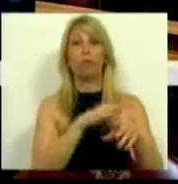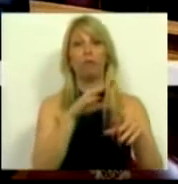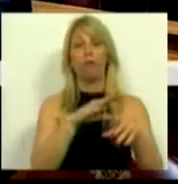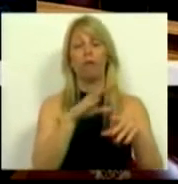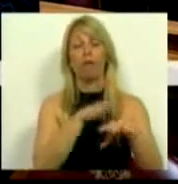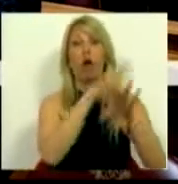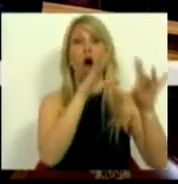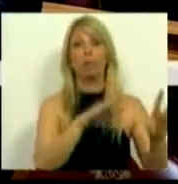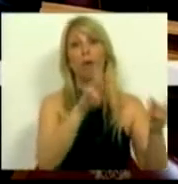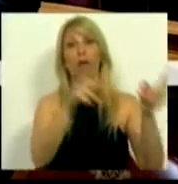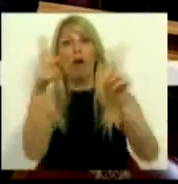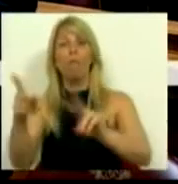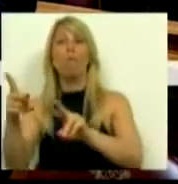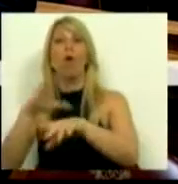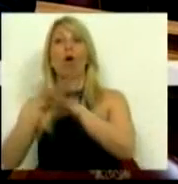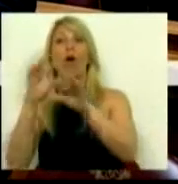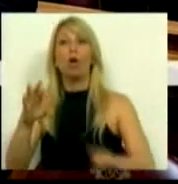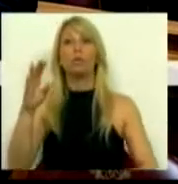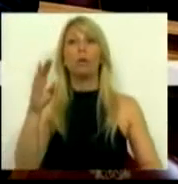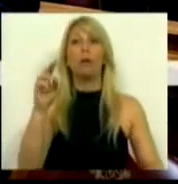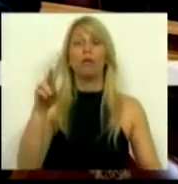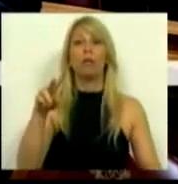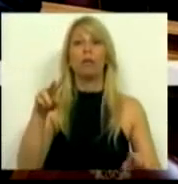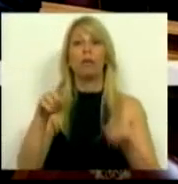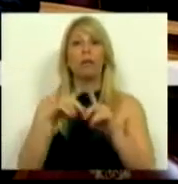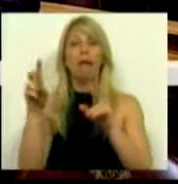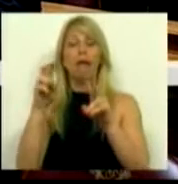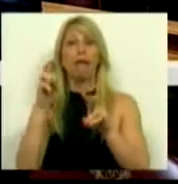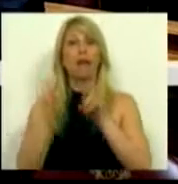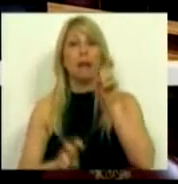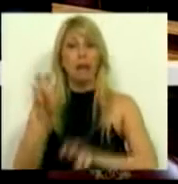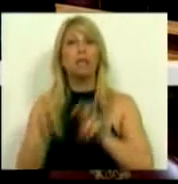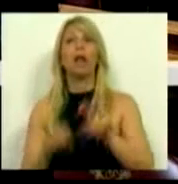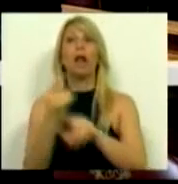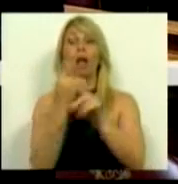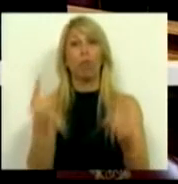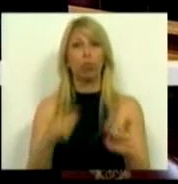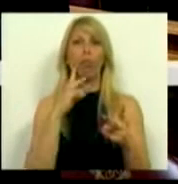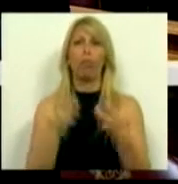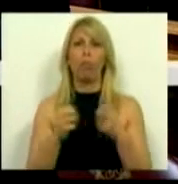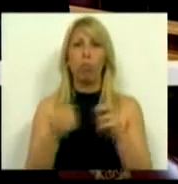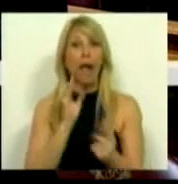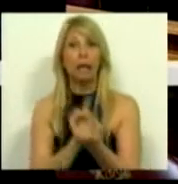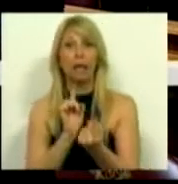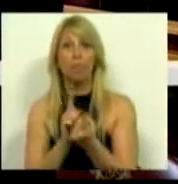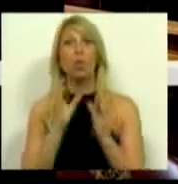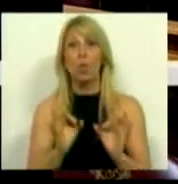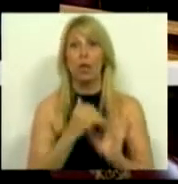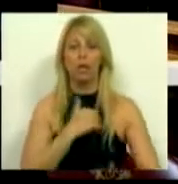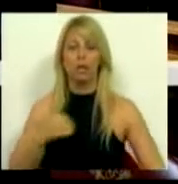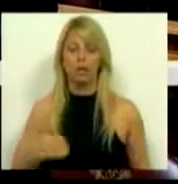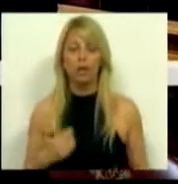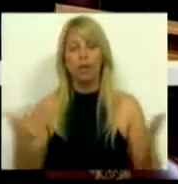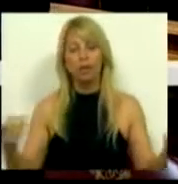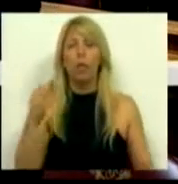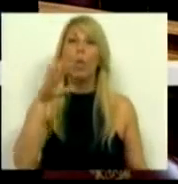porque de outra forma temos aqui um grave problema de atendimento e de cuidados de saúde. E portanto, aquilo que o